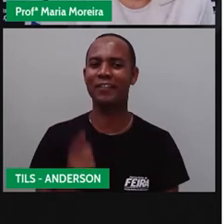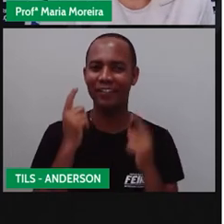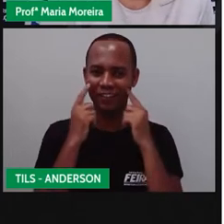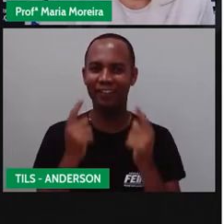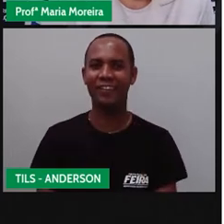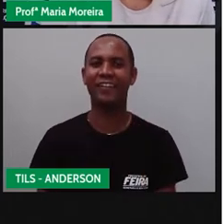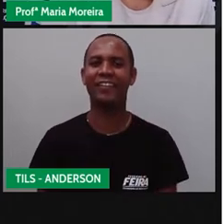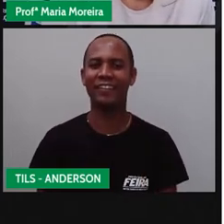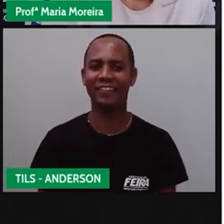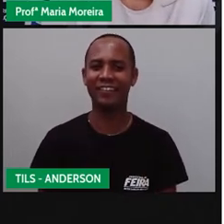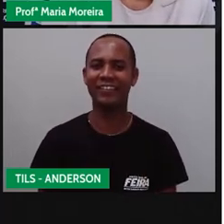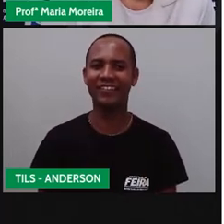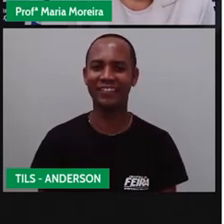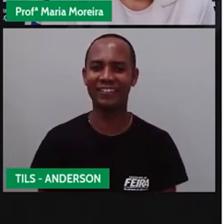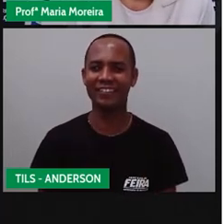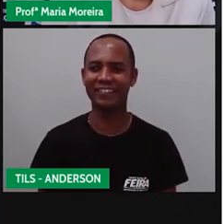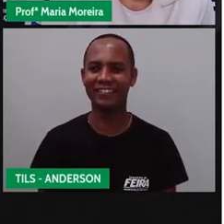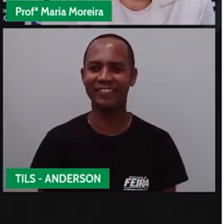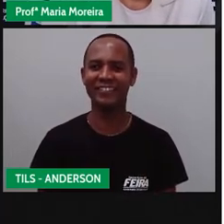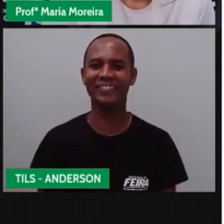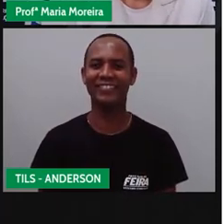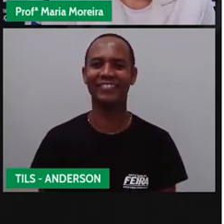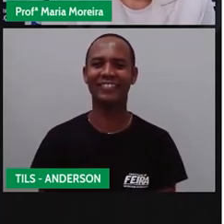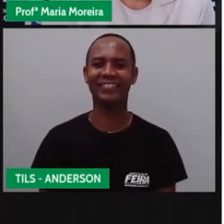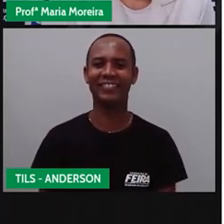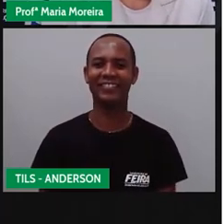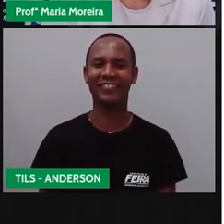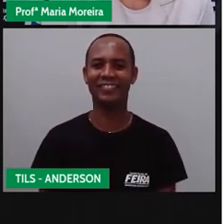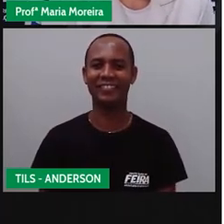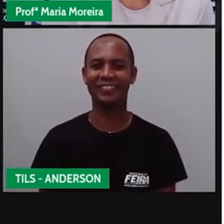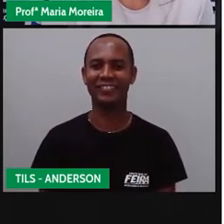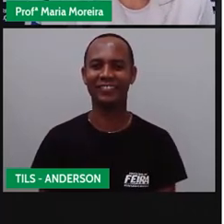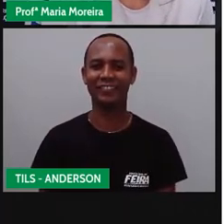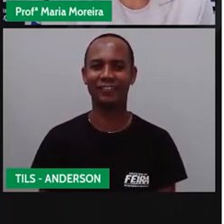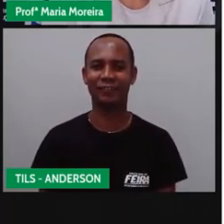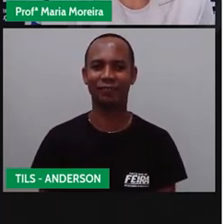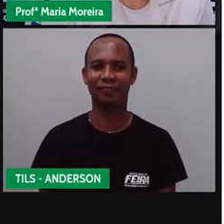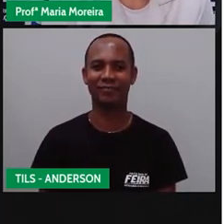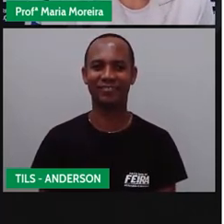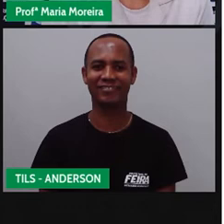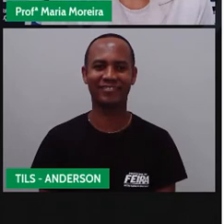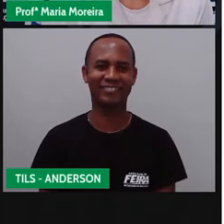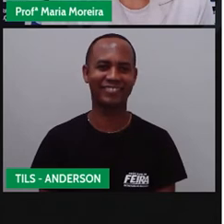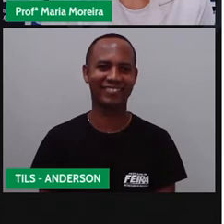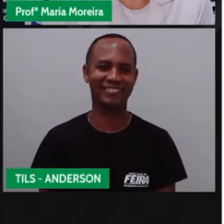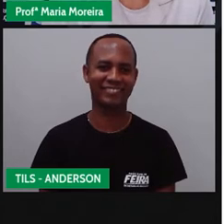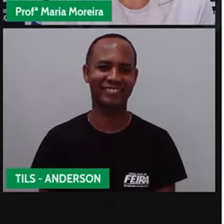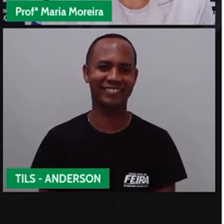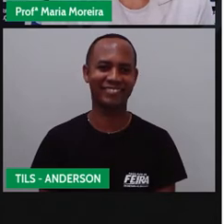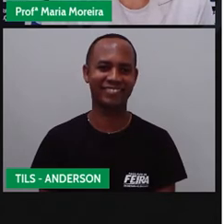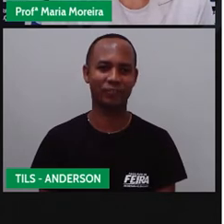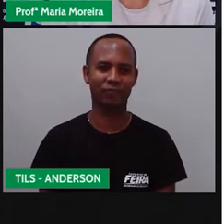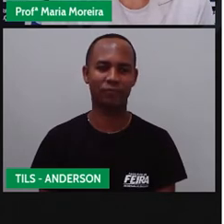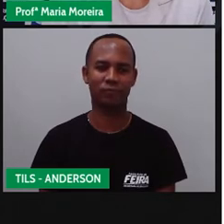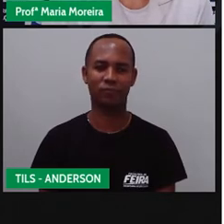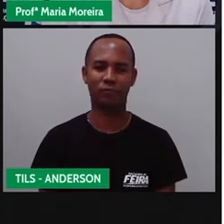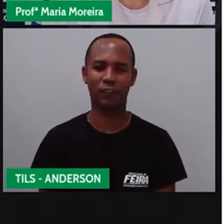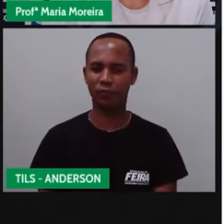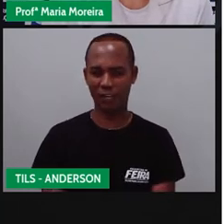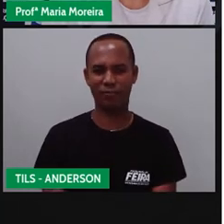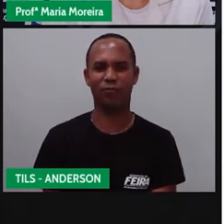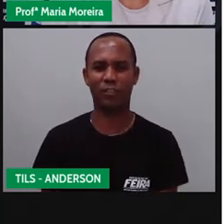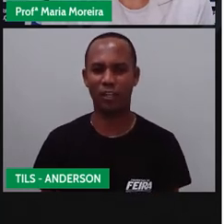Vocês podem, é, inclusive, vocês podem tentar fazer aí. O primeiro sorriso é assim, ó. O segundo já é fechado, Anderson.